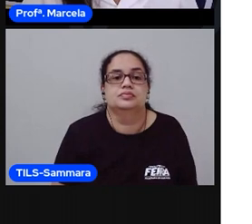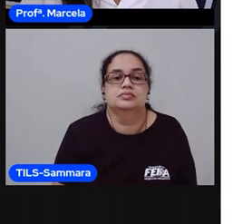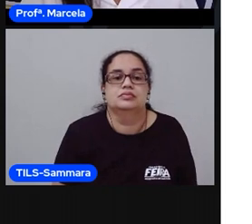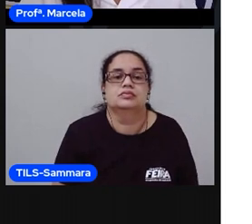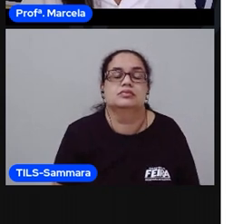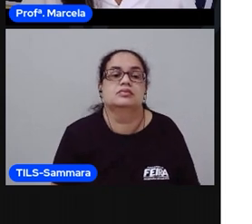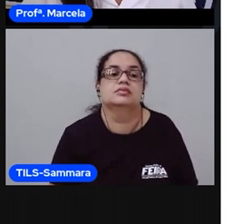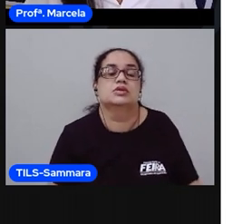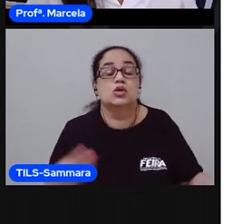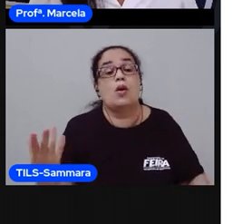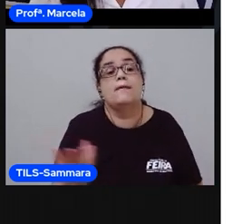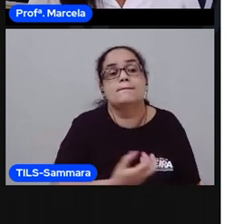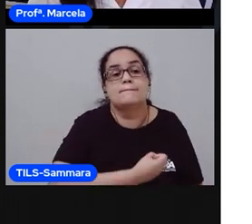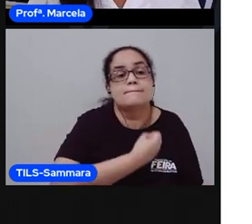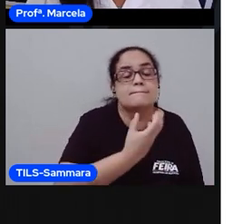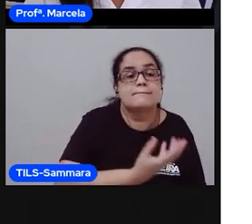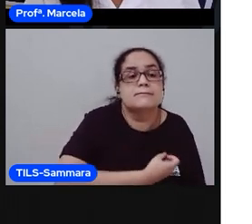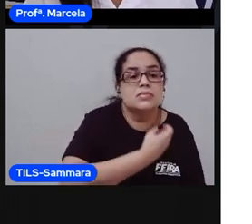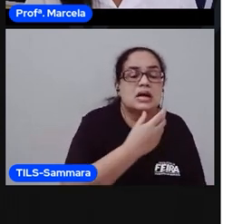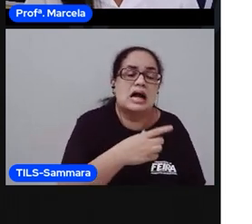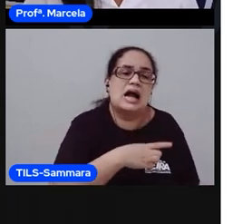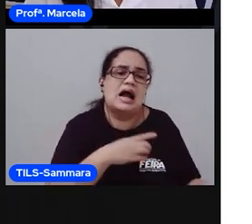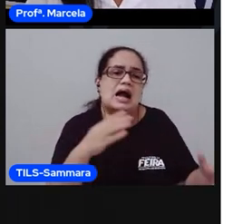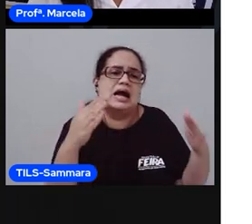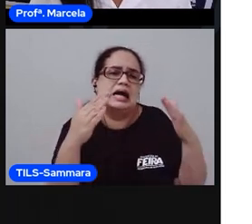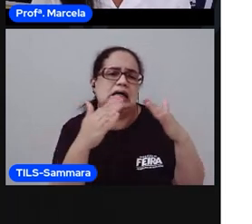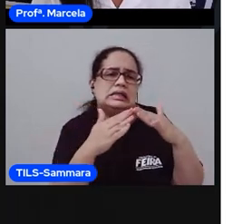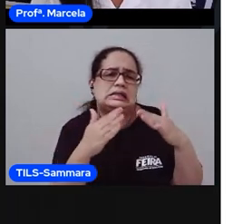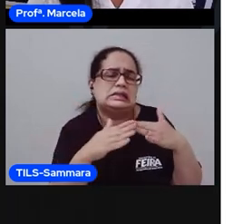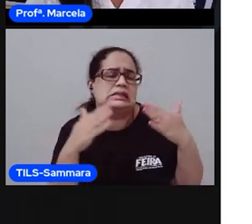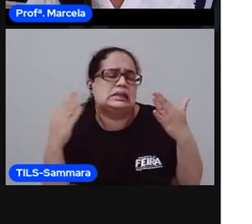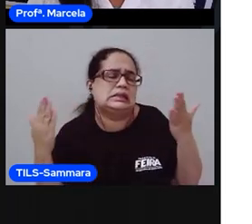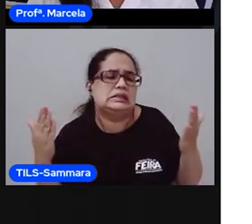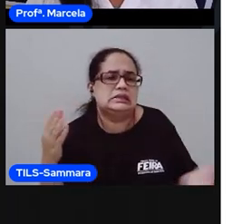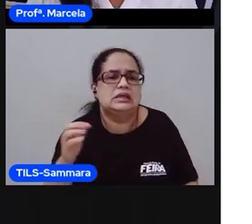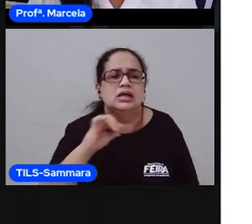No poema, a casa de jumento era feita de quê?